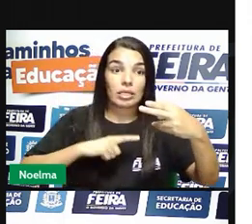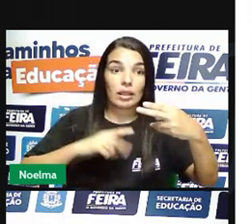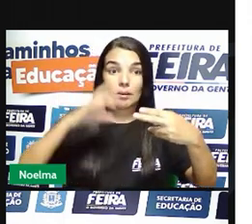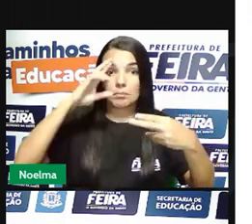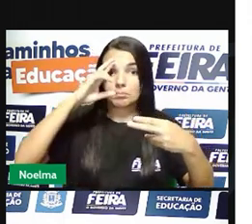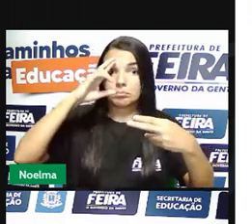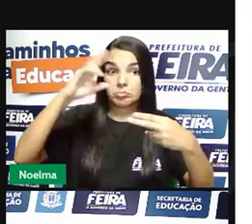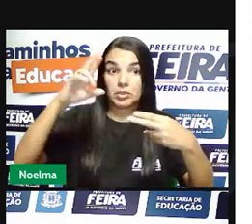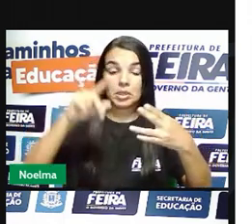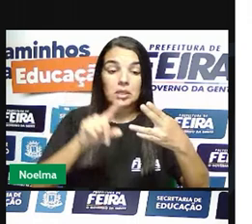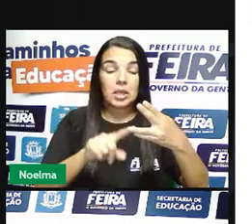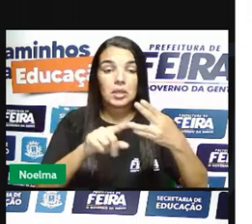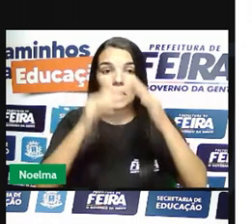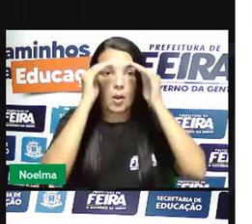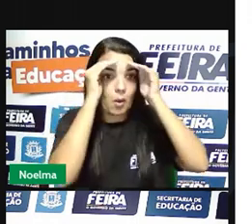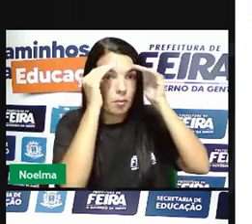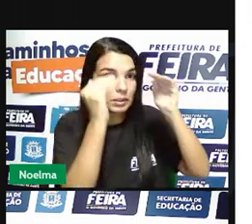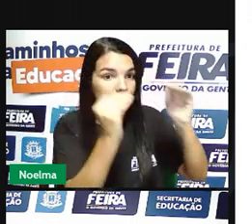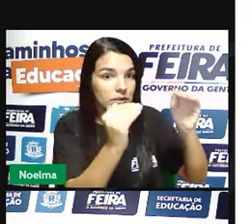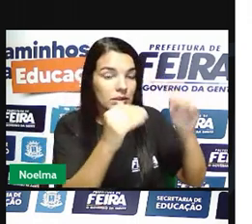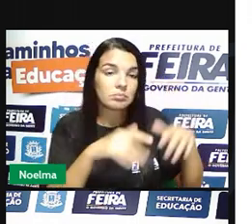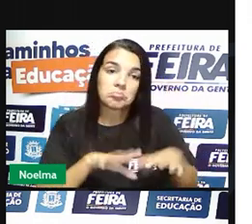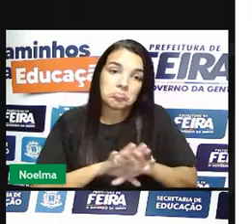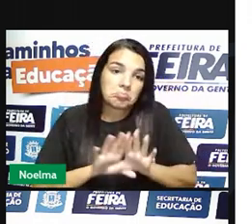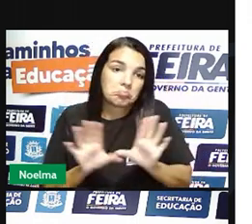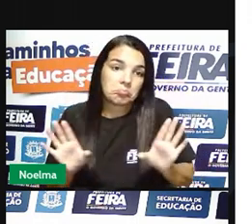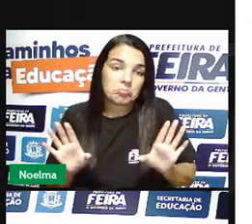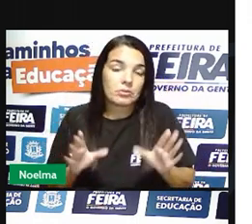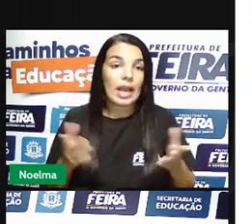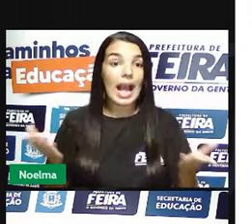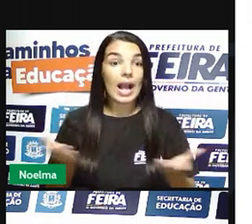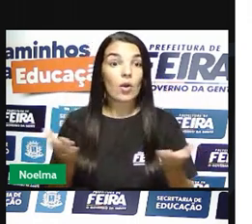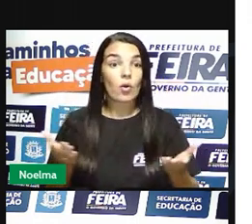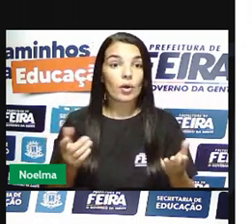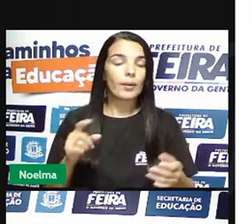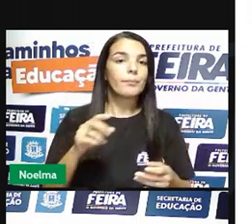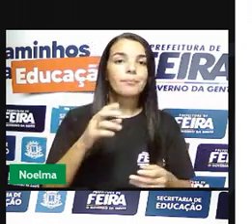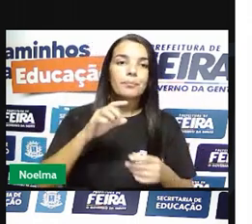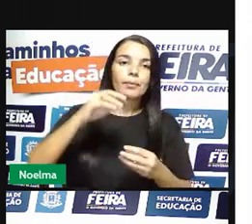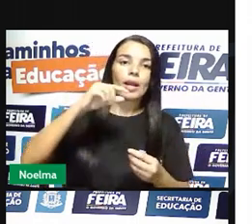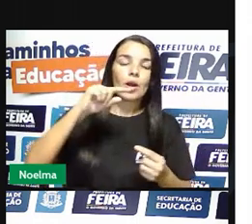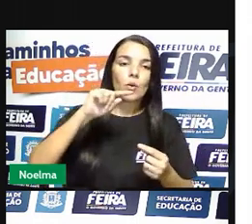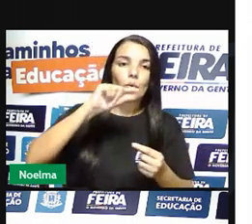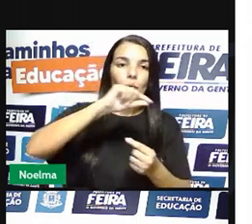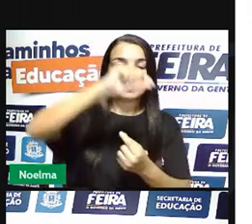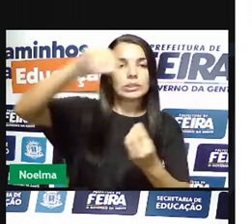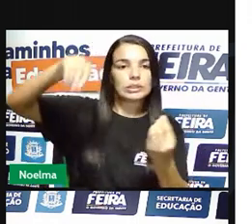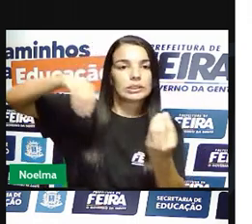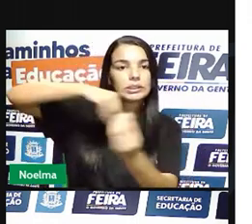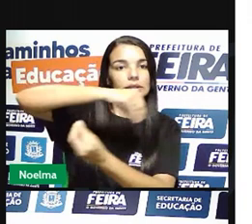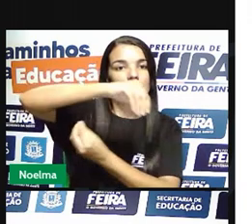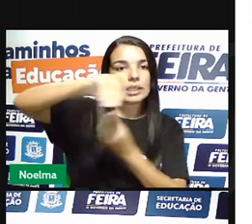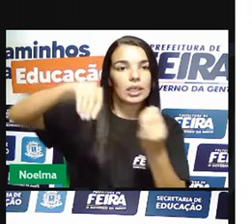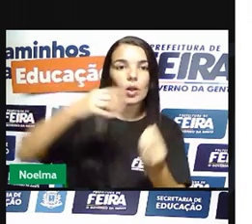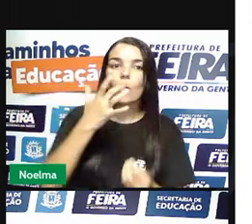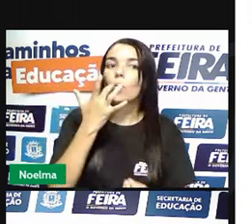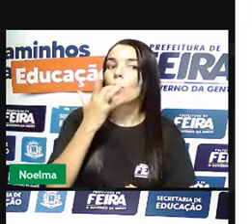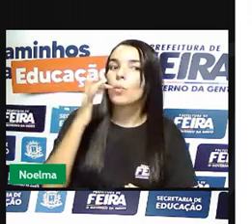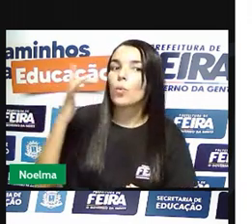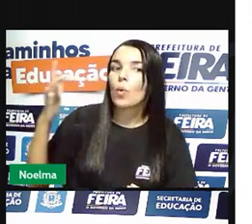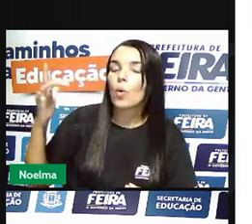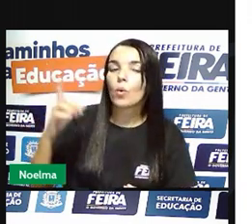obedecer, né? E já no caso da produção do ouro, que foi lá no ciclo do ouro, já havia o